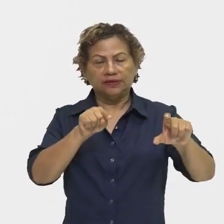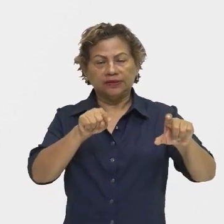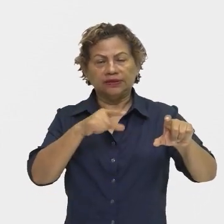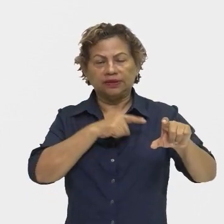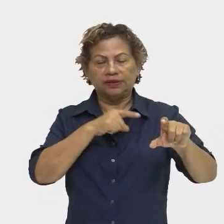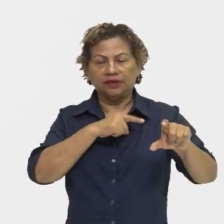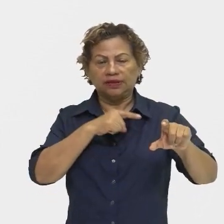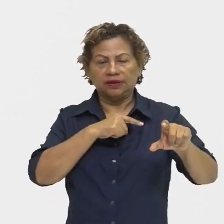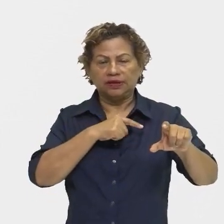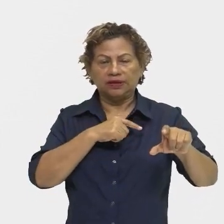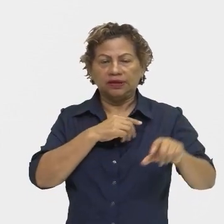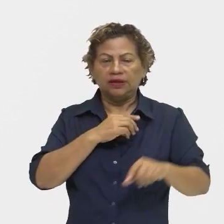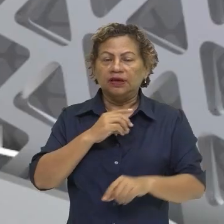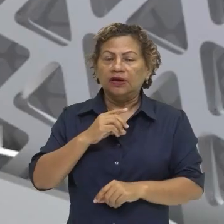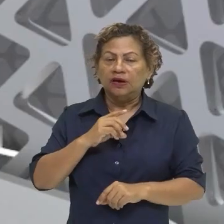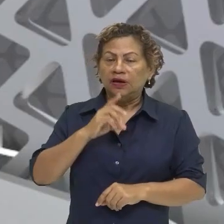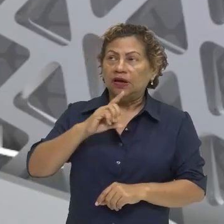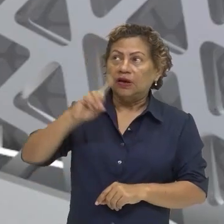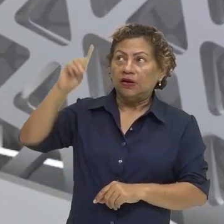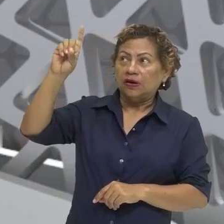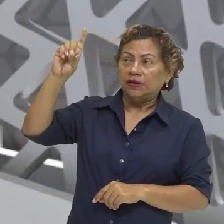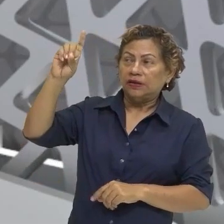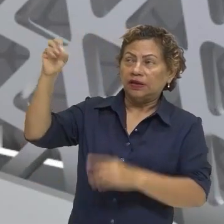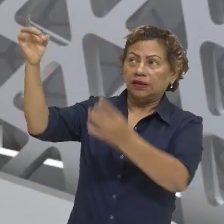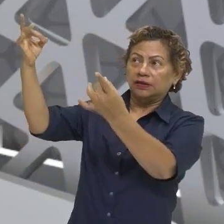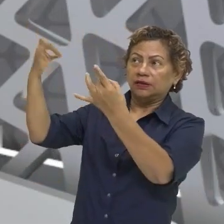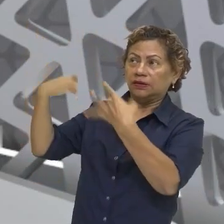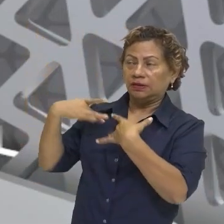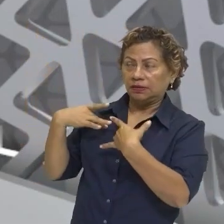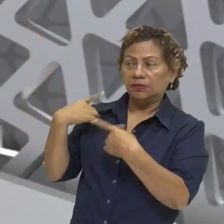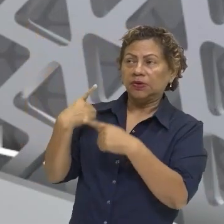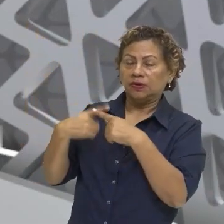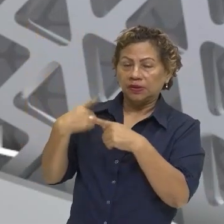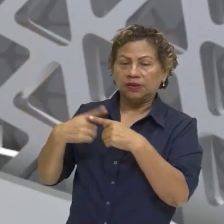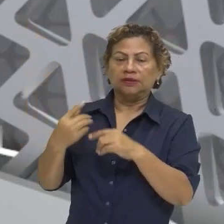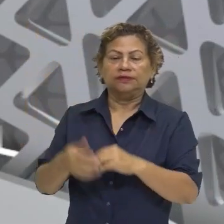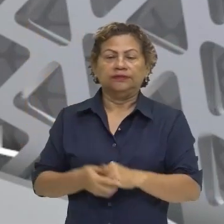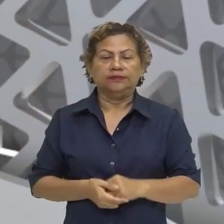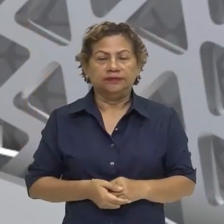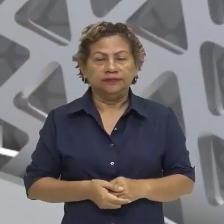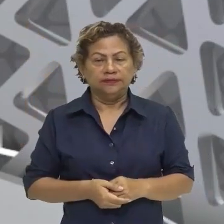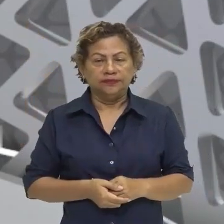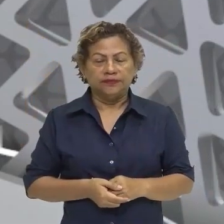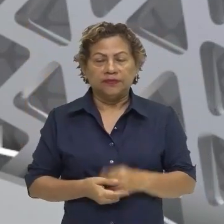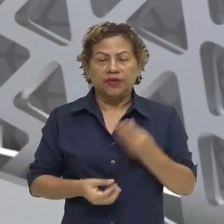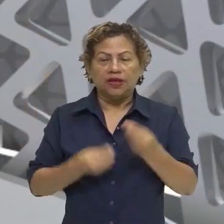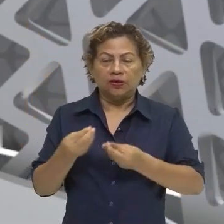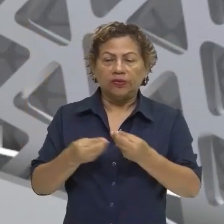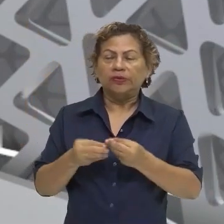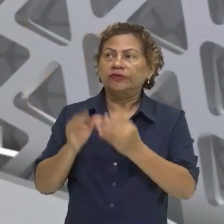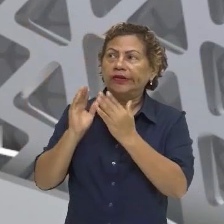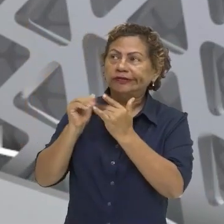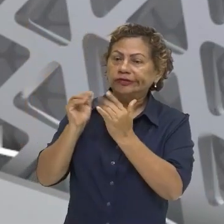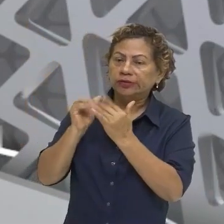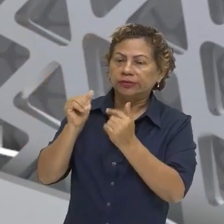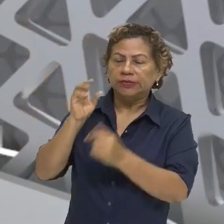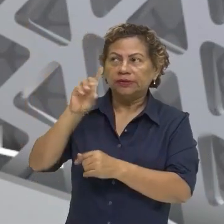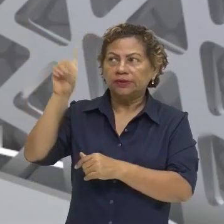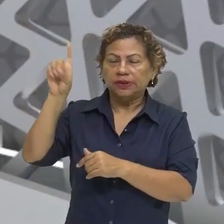Então, aí, ele está usando um vocativo, né? Para justamente fazer o chamamento, a apelação, né?